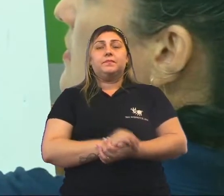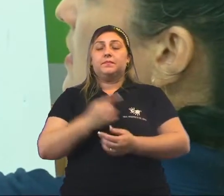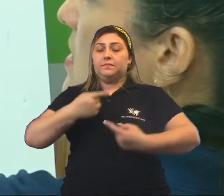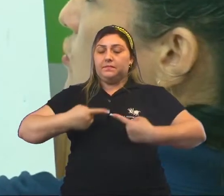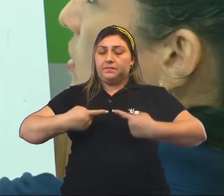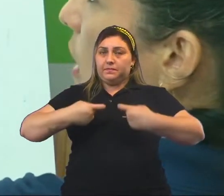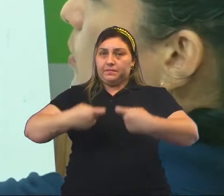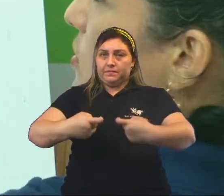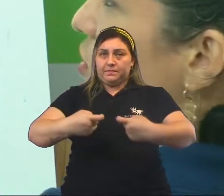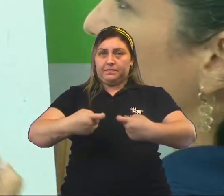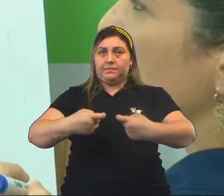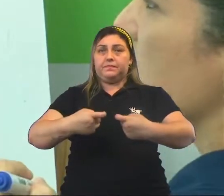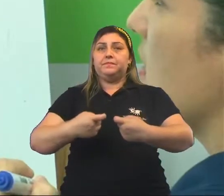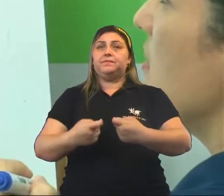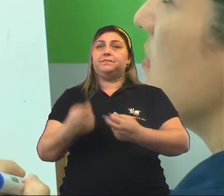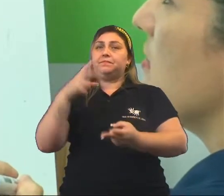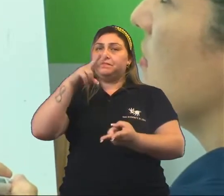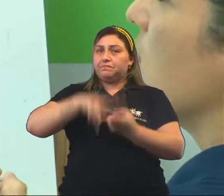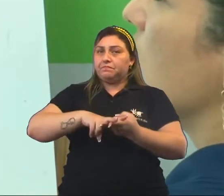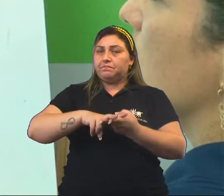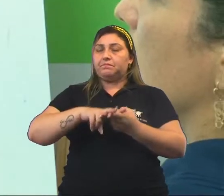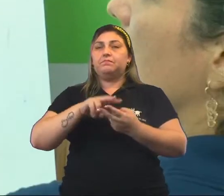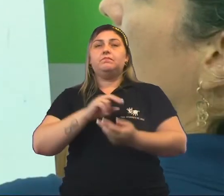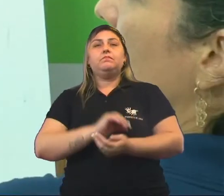Guerras, eles se tornavam prisioneiros.